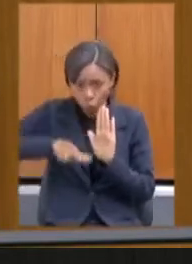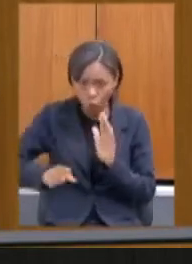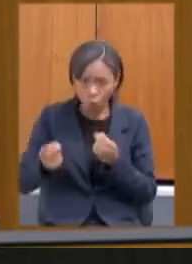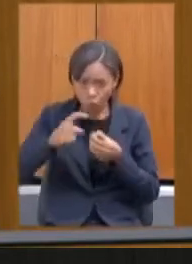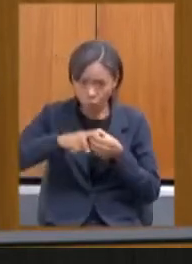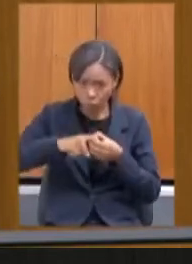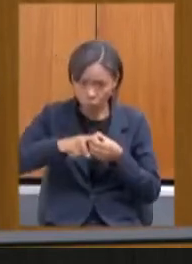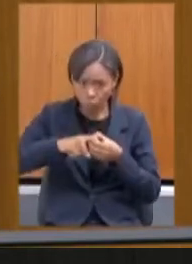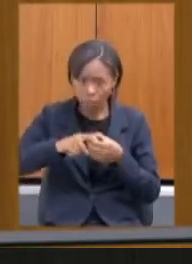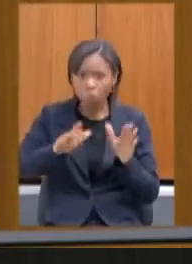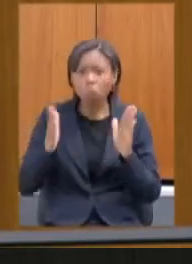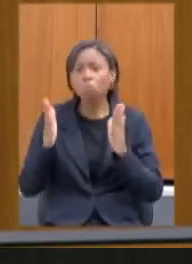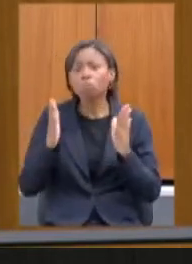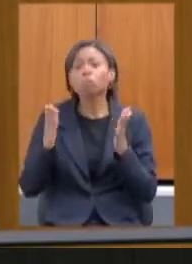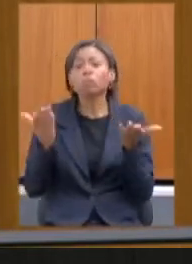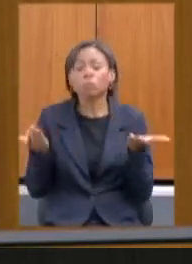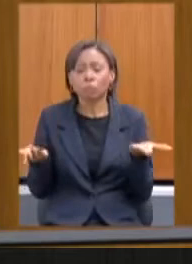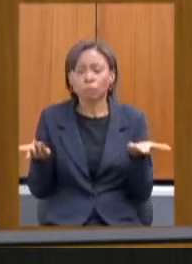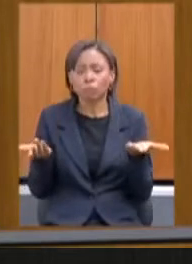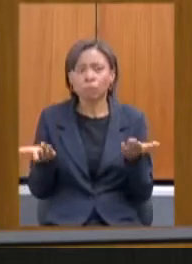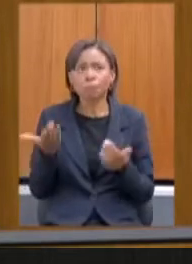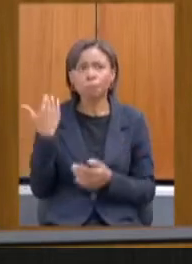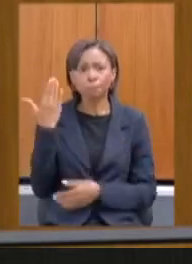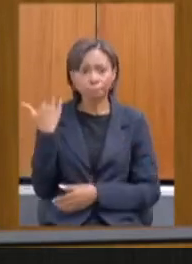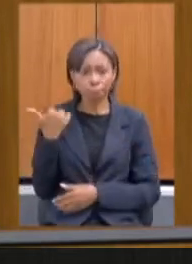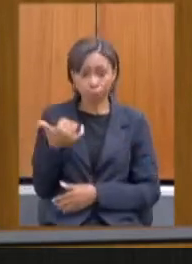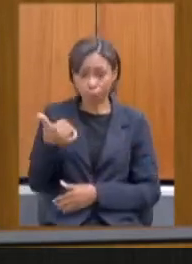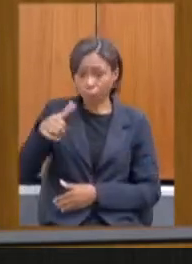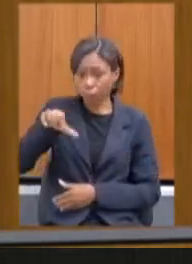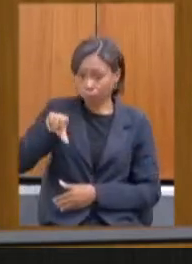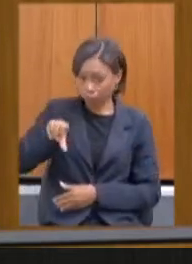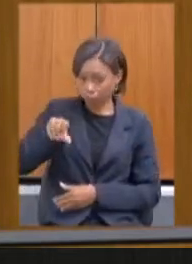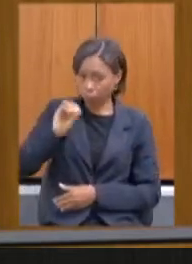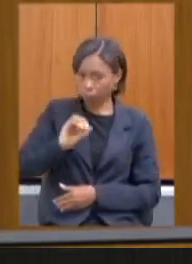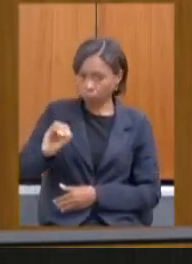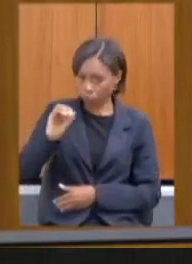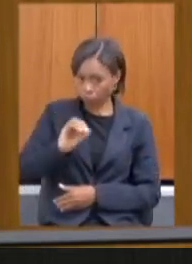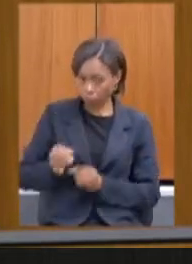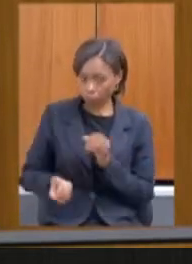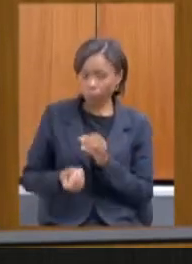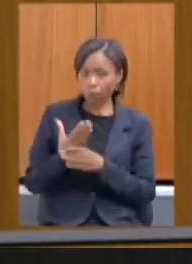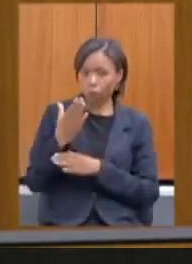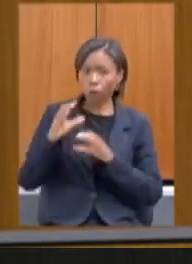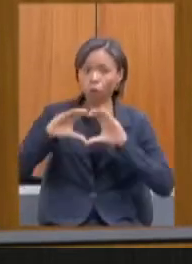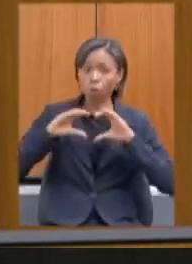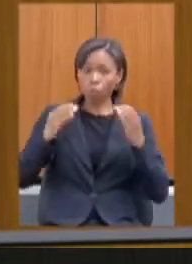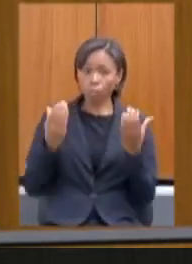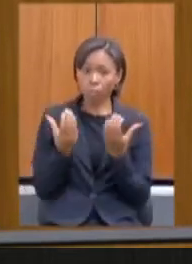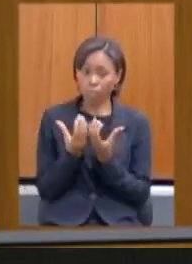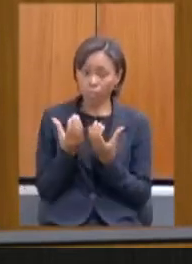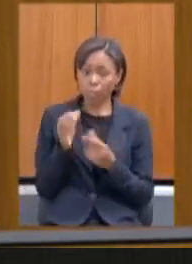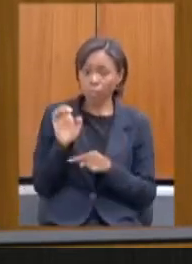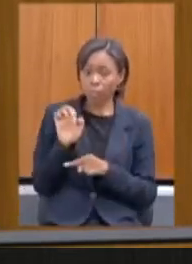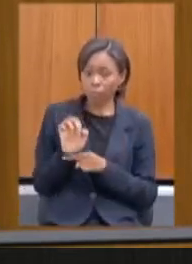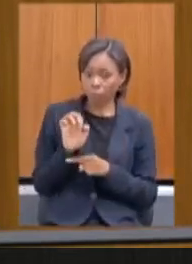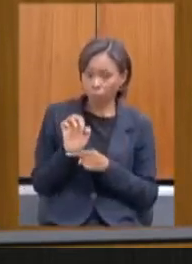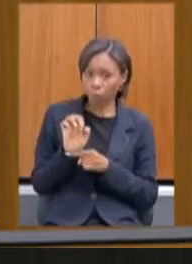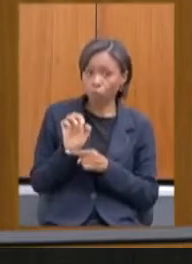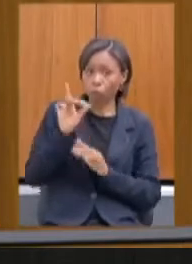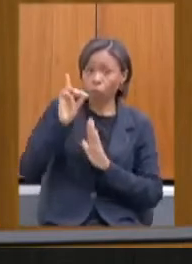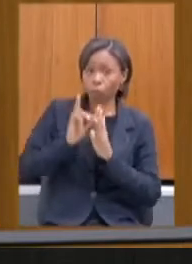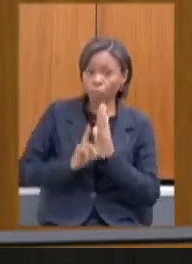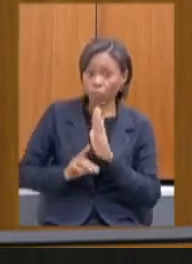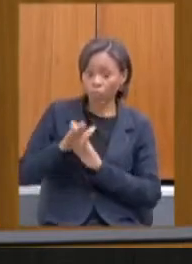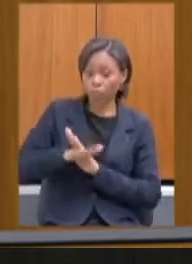Foi realizada no dia 19 de outubro a Conferência Estadual dos Direitos da Criança e do Adolescente,